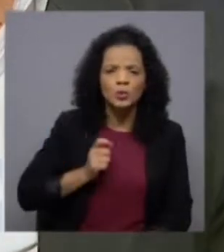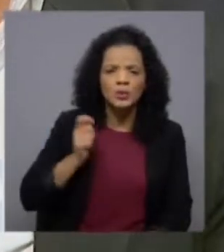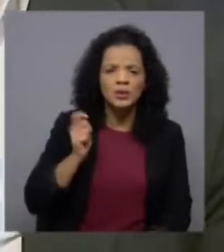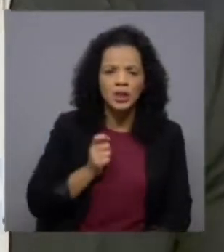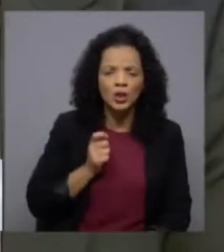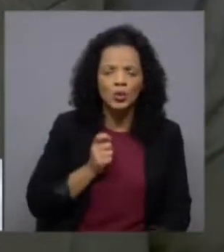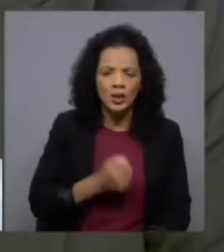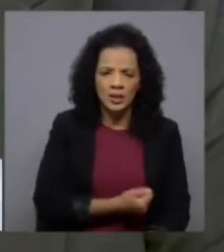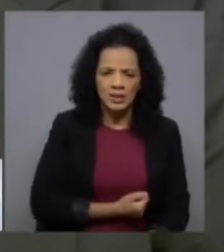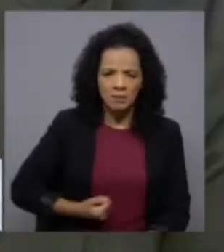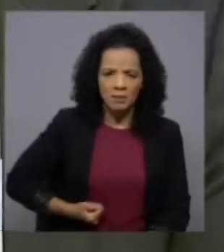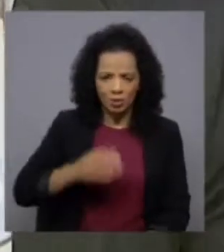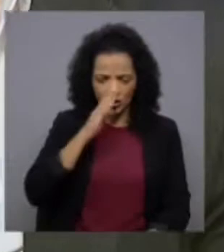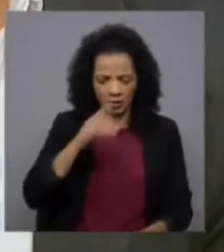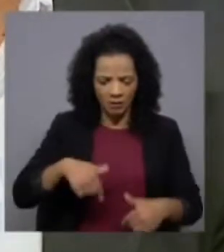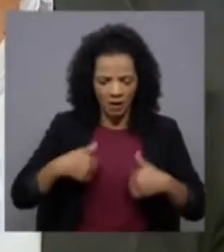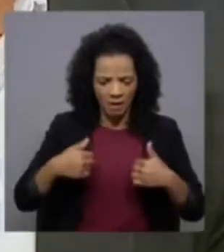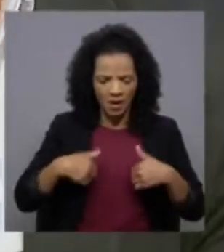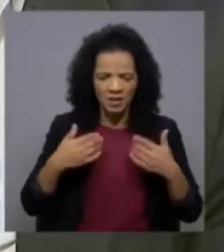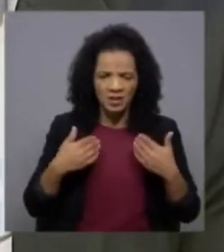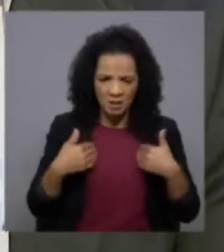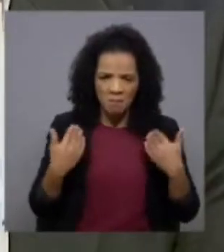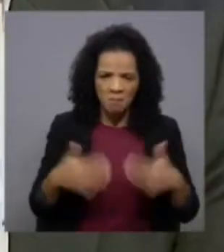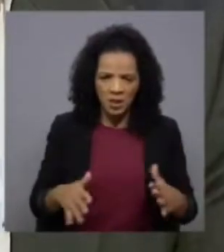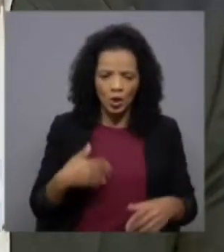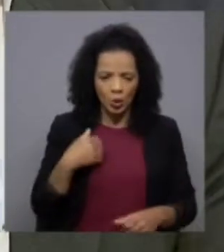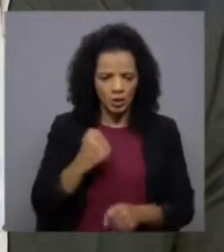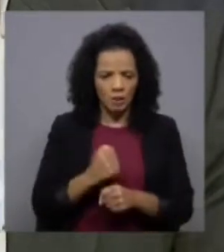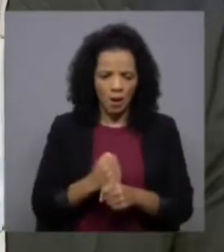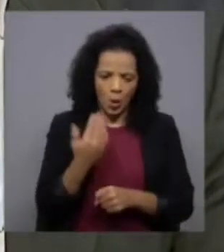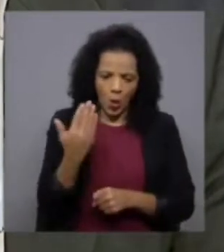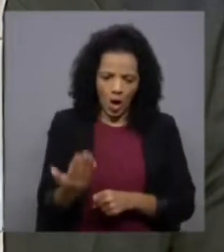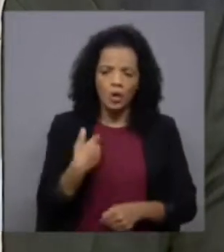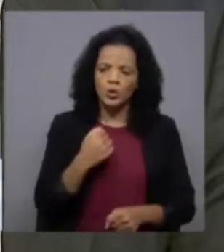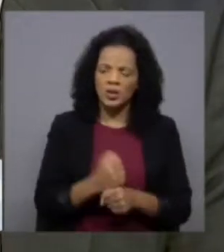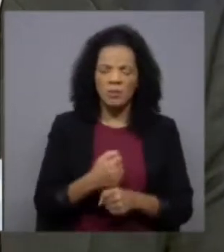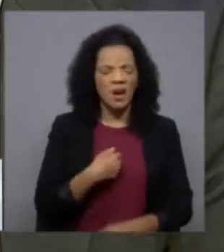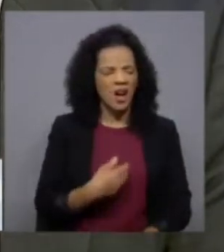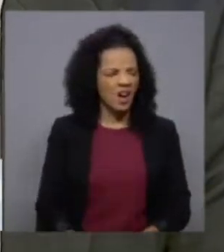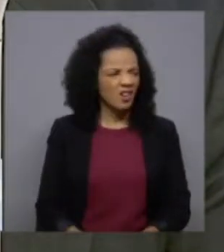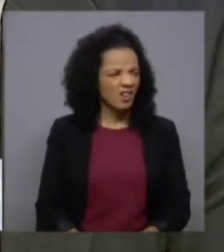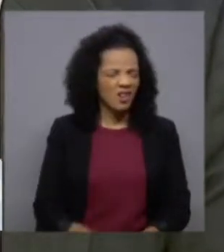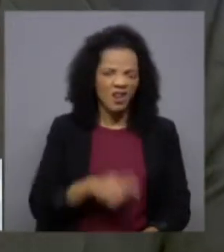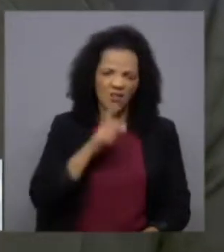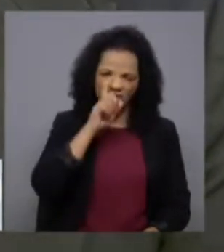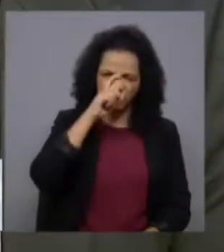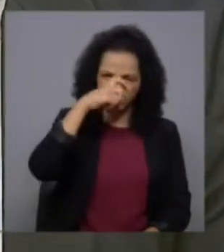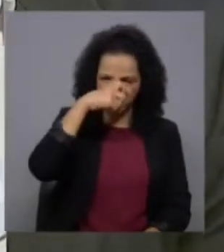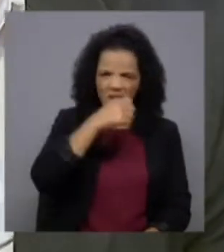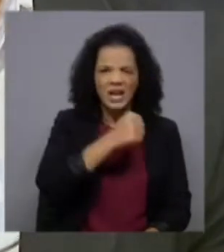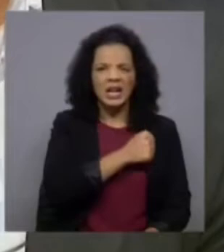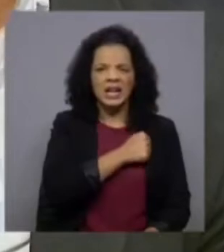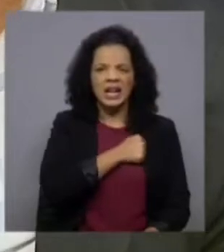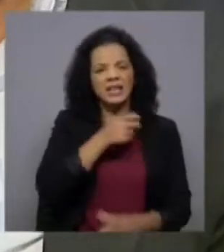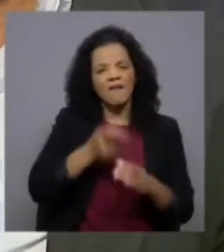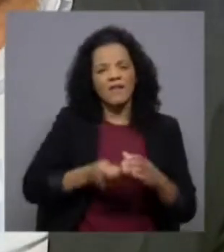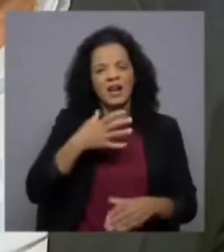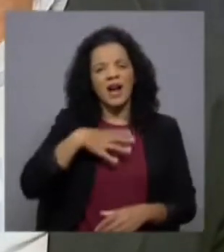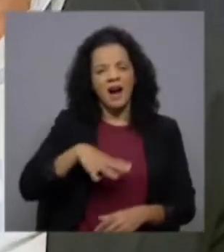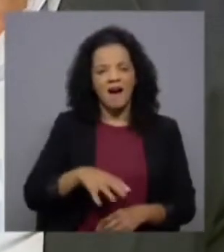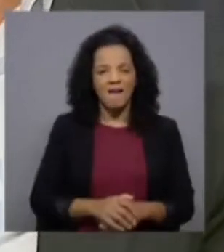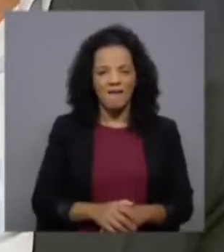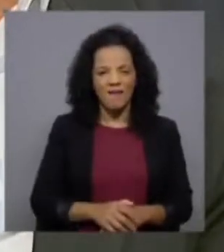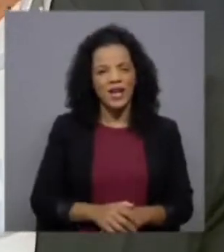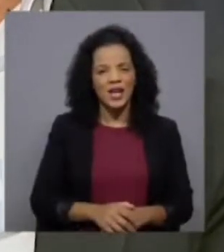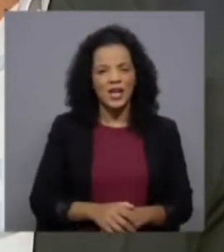próprio para o desemprego quer dizer eu tenho emprego posso estar a trabalhar mas aborreci-me quero ficar em casa e então despeço-me e aí o LIV